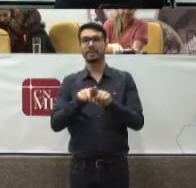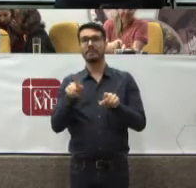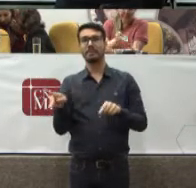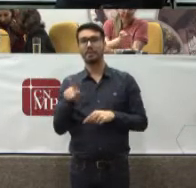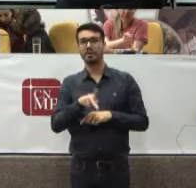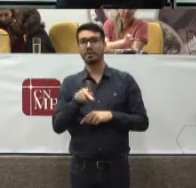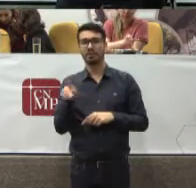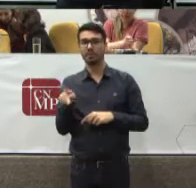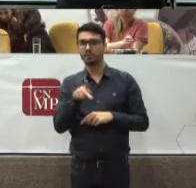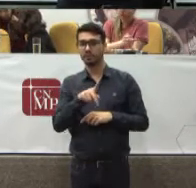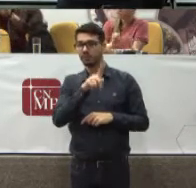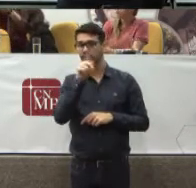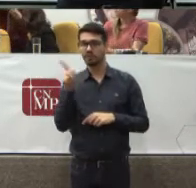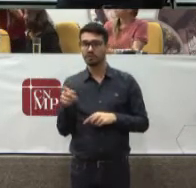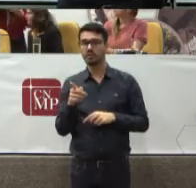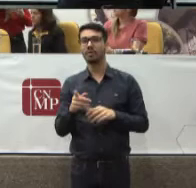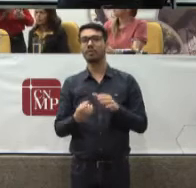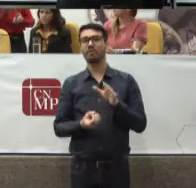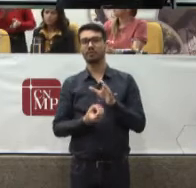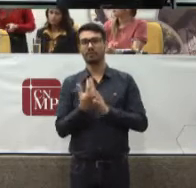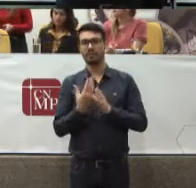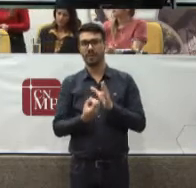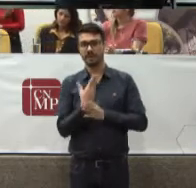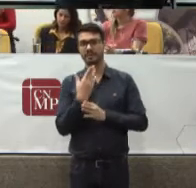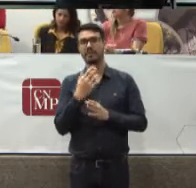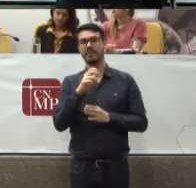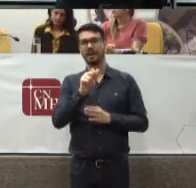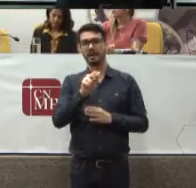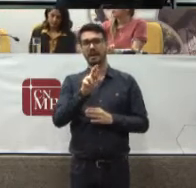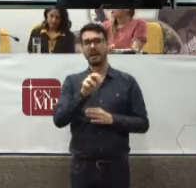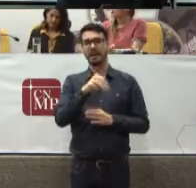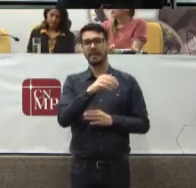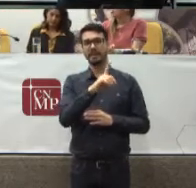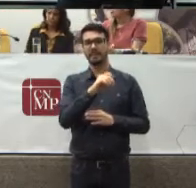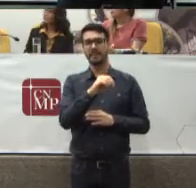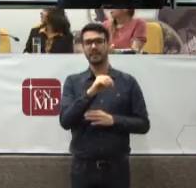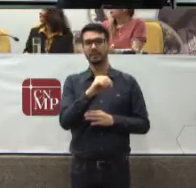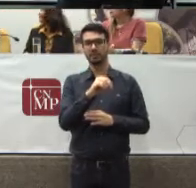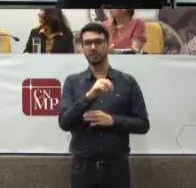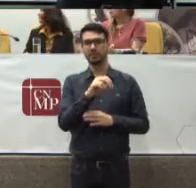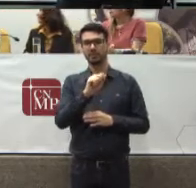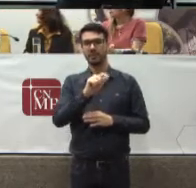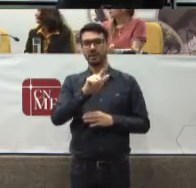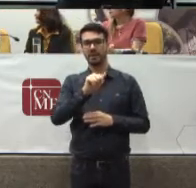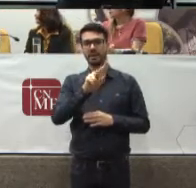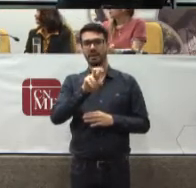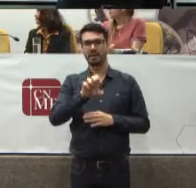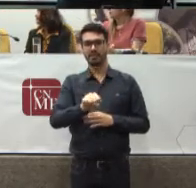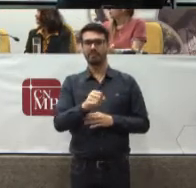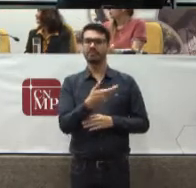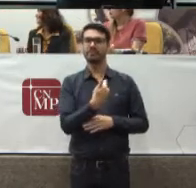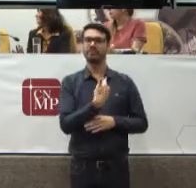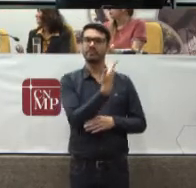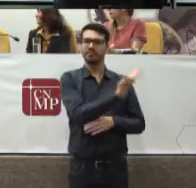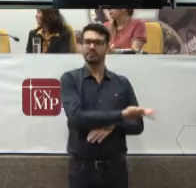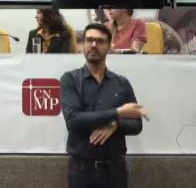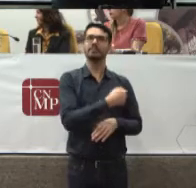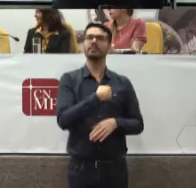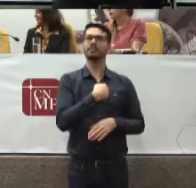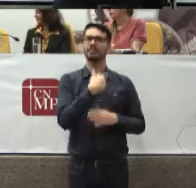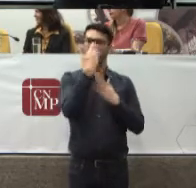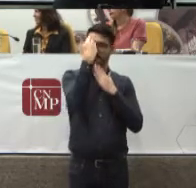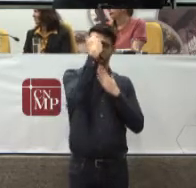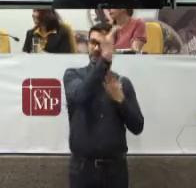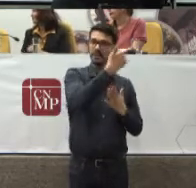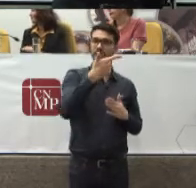Fundação Armando Álvares Penteado Eu queria Passar a palavra A Vossa Excelência E agradecer Mais uma vez